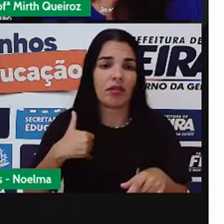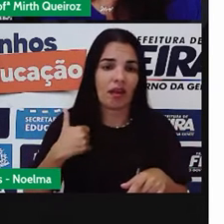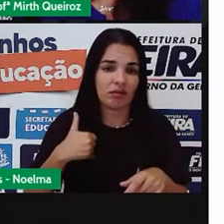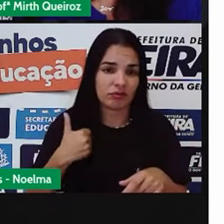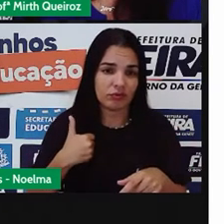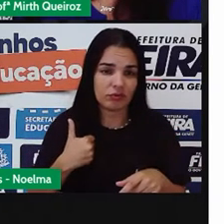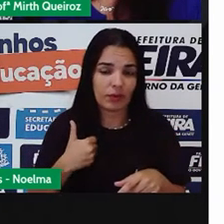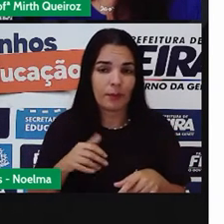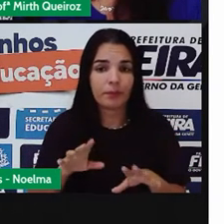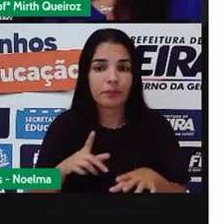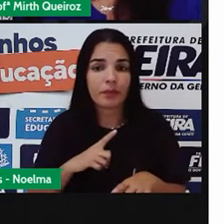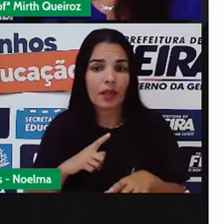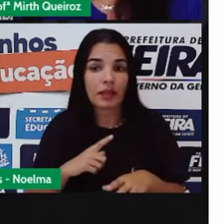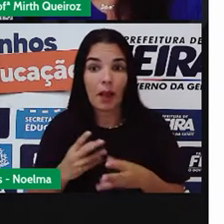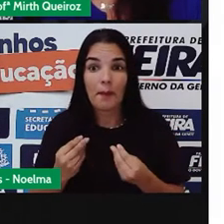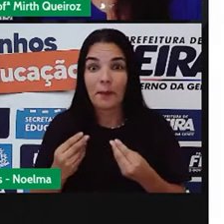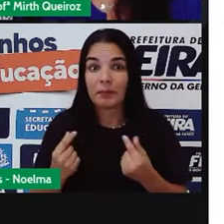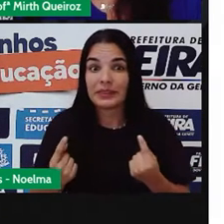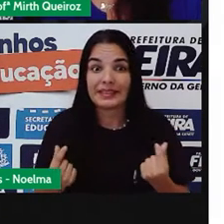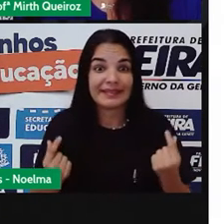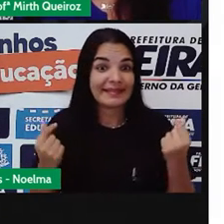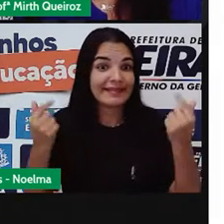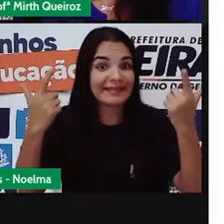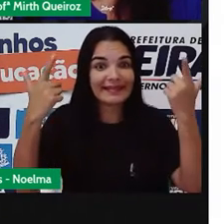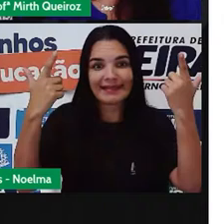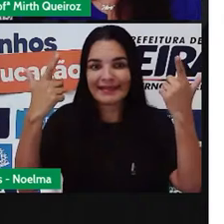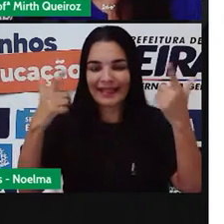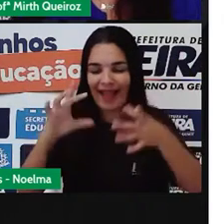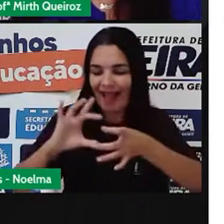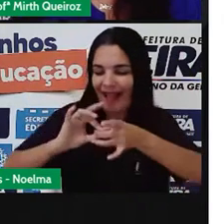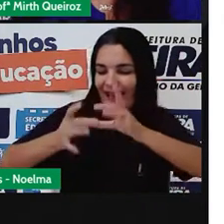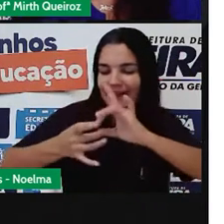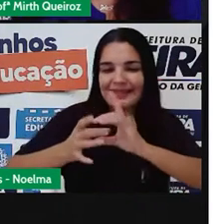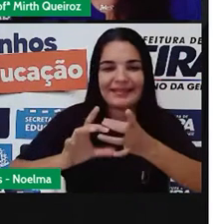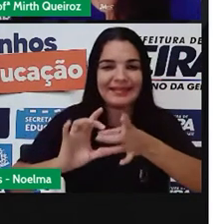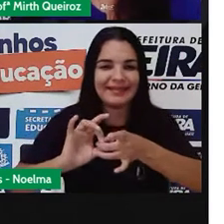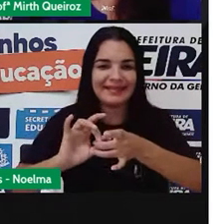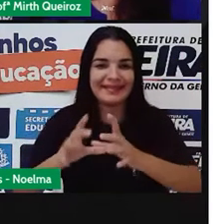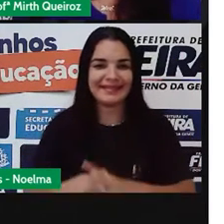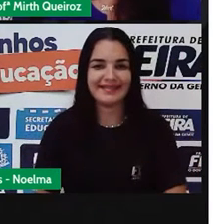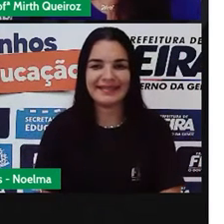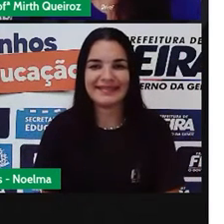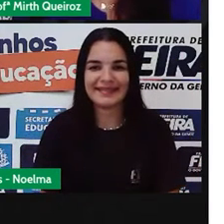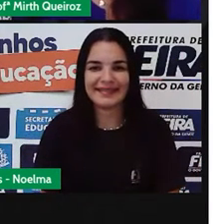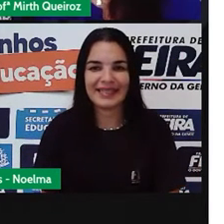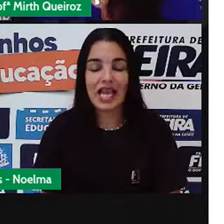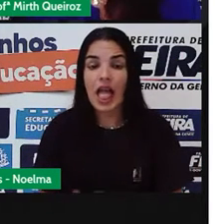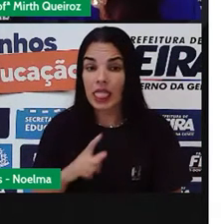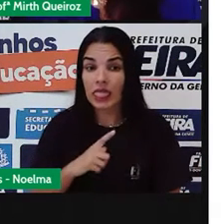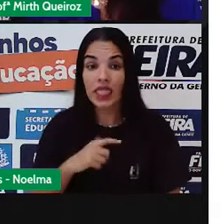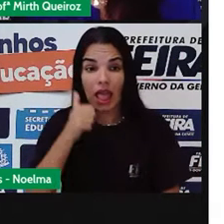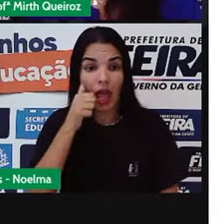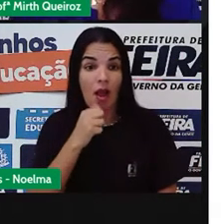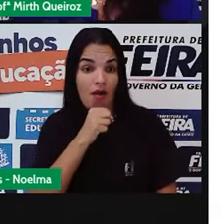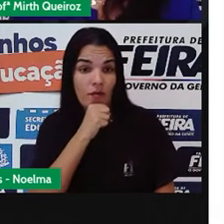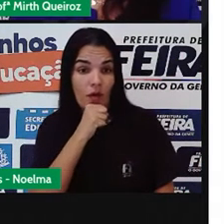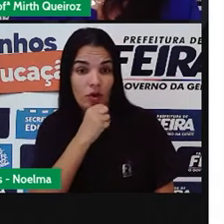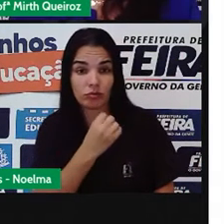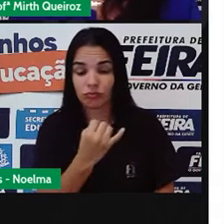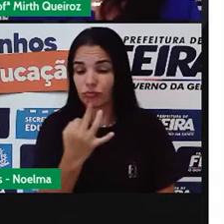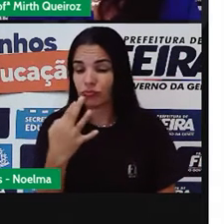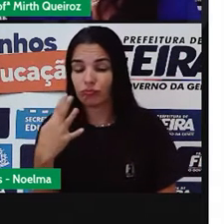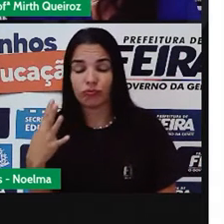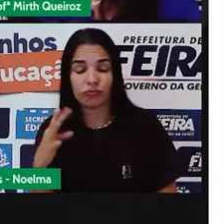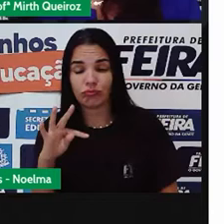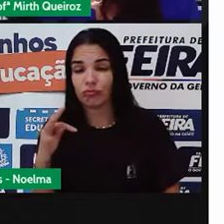diferença só enriquece nossos relacionamentos. E tem a voz de todos os